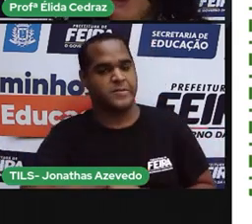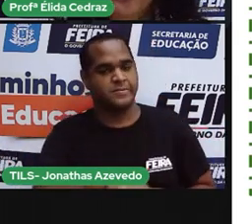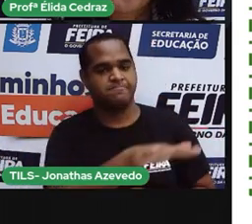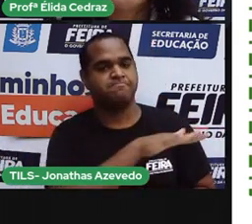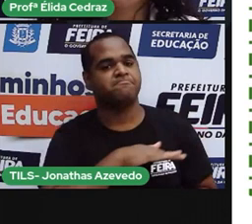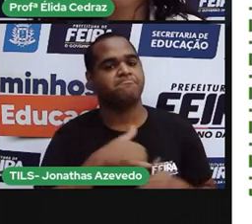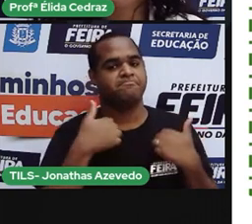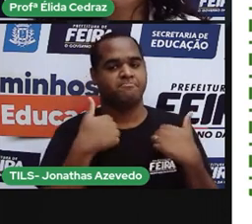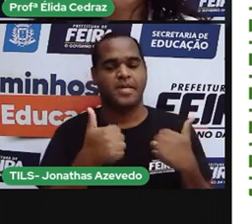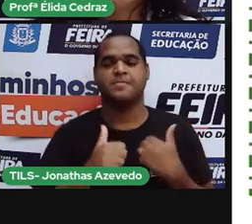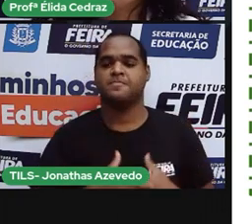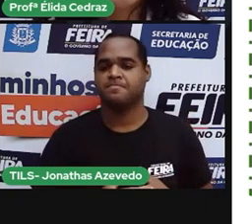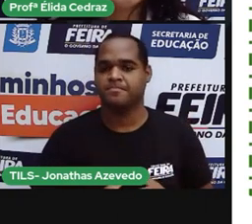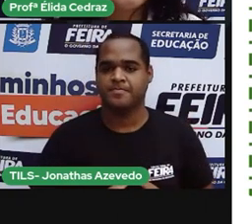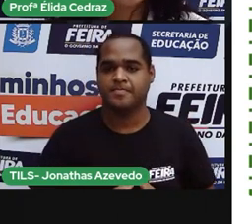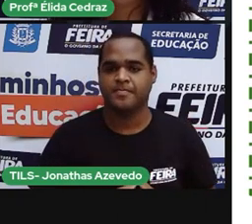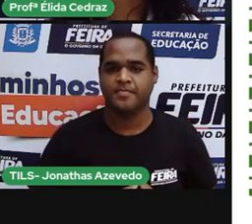região.